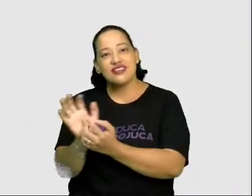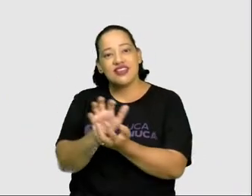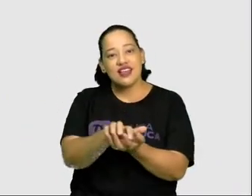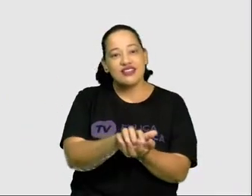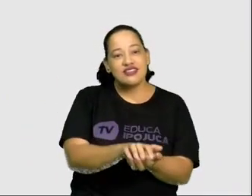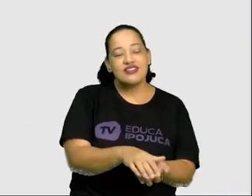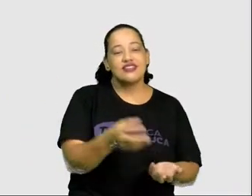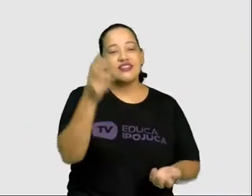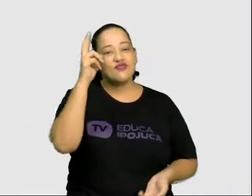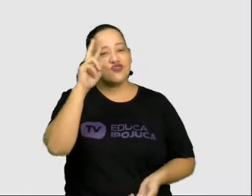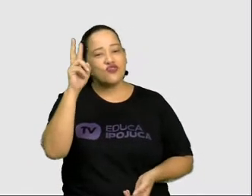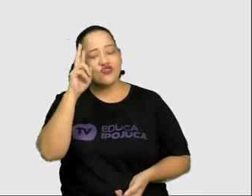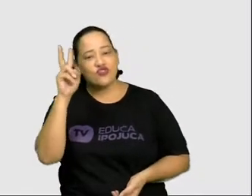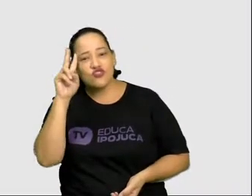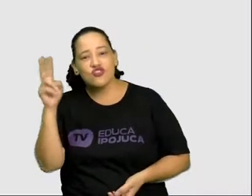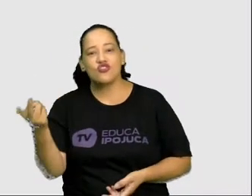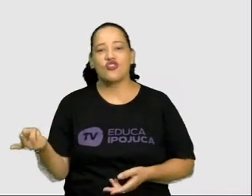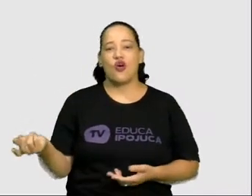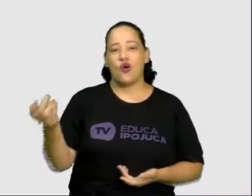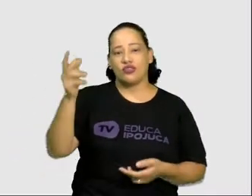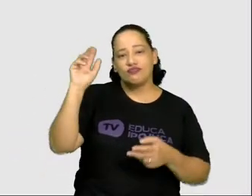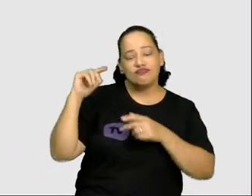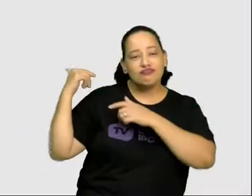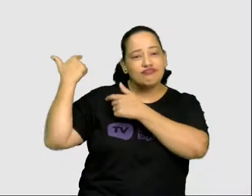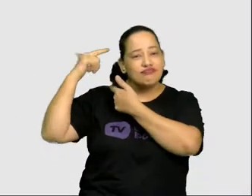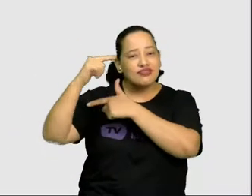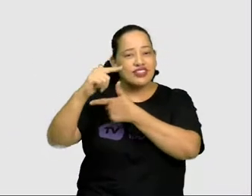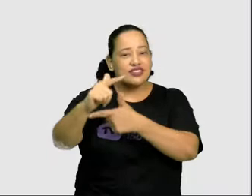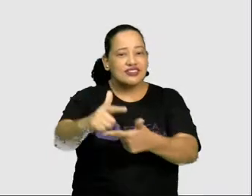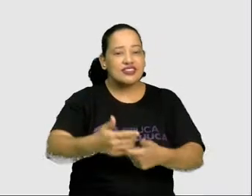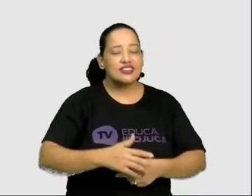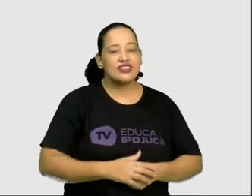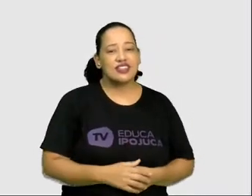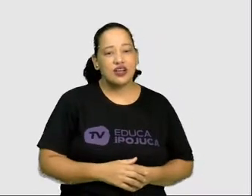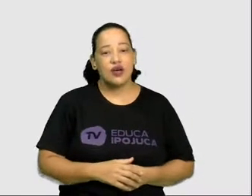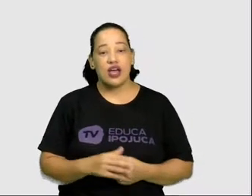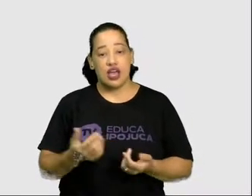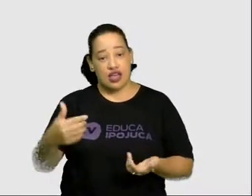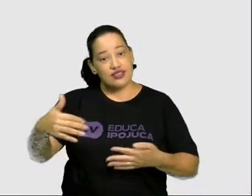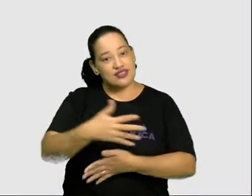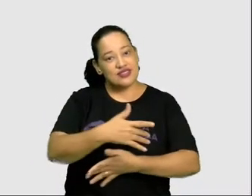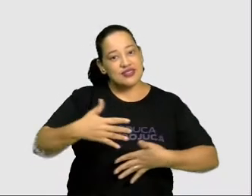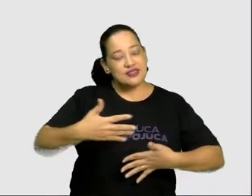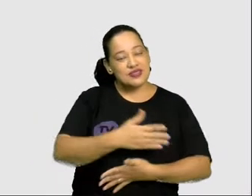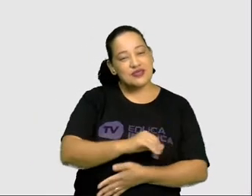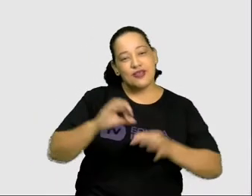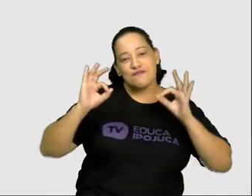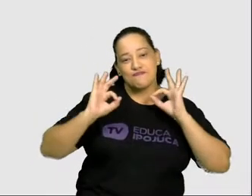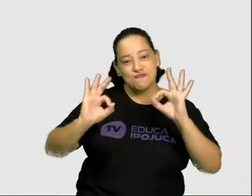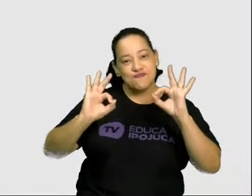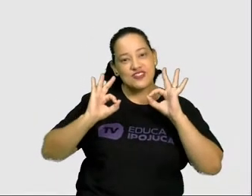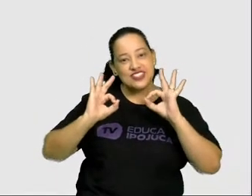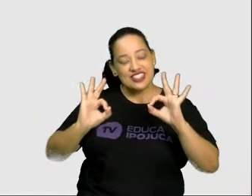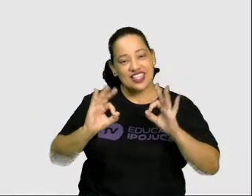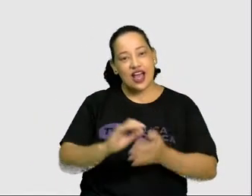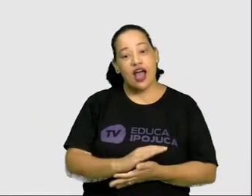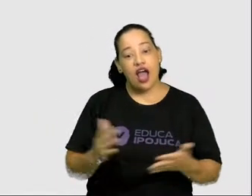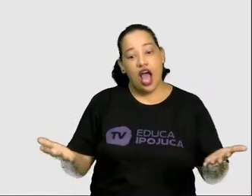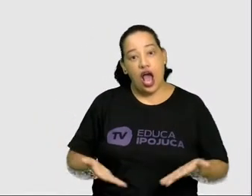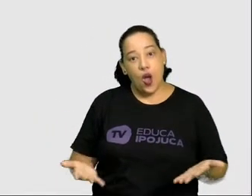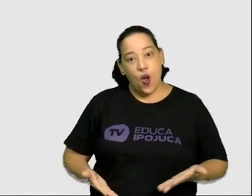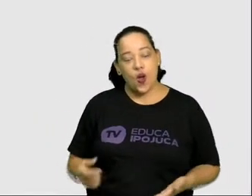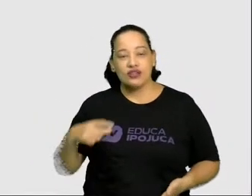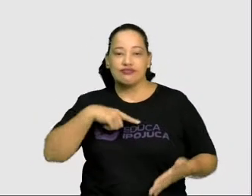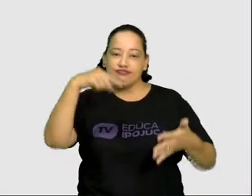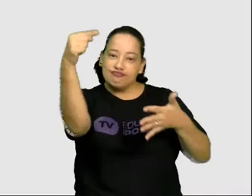tradições que fazem desta cidade única e especial. Sendo assim, segue uma relação